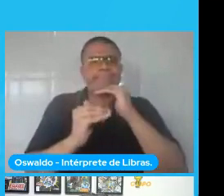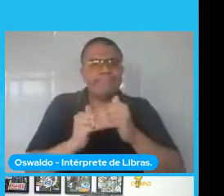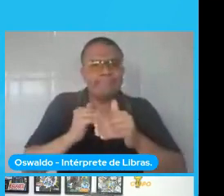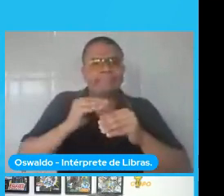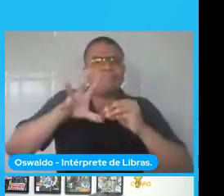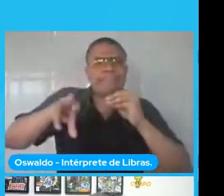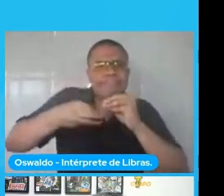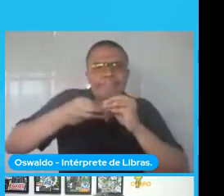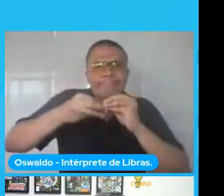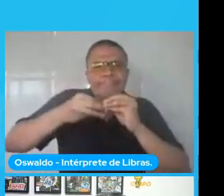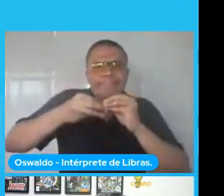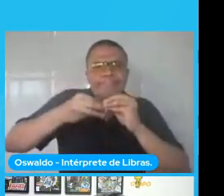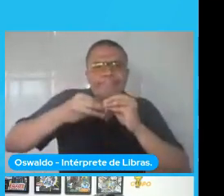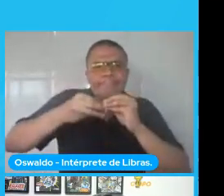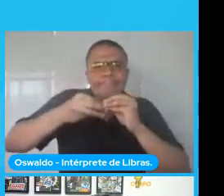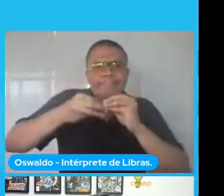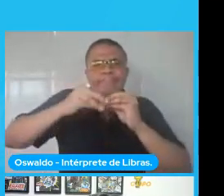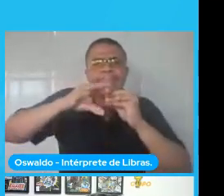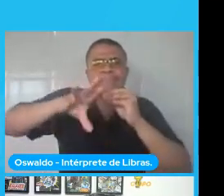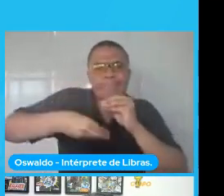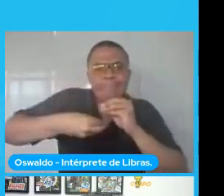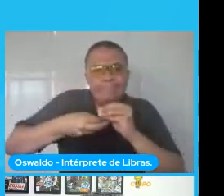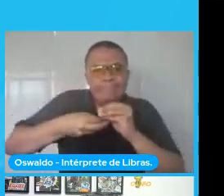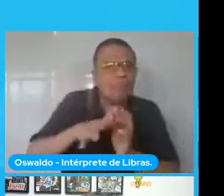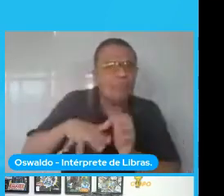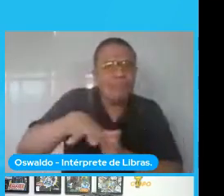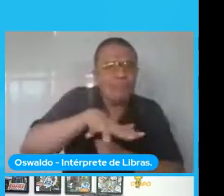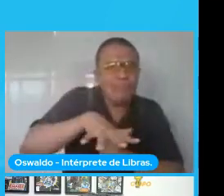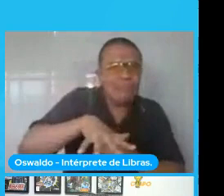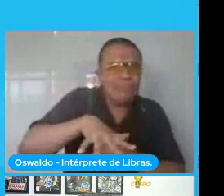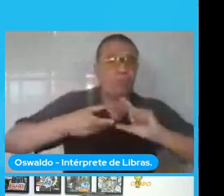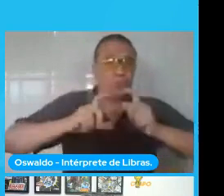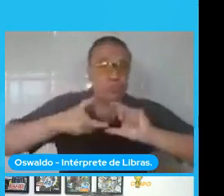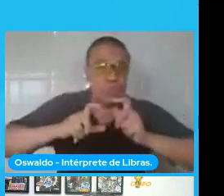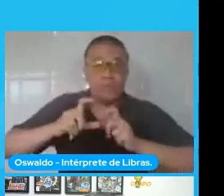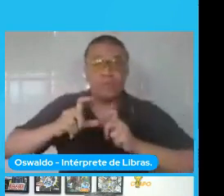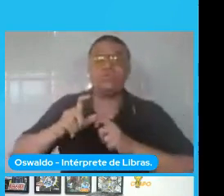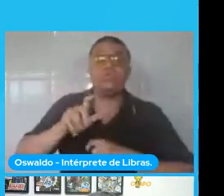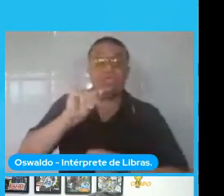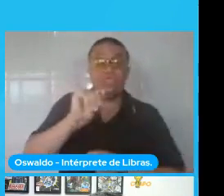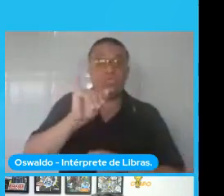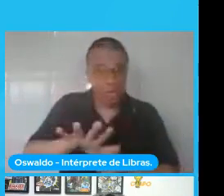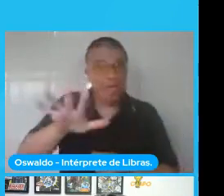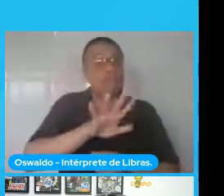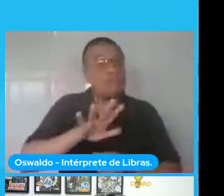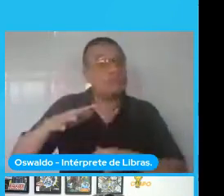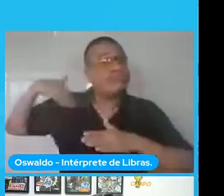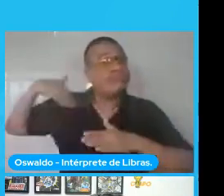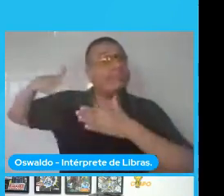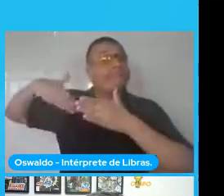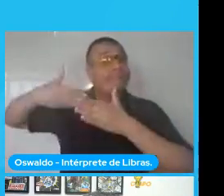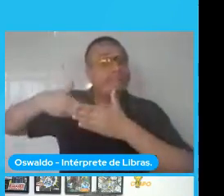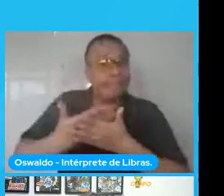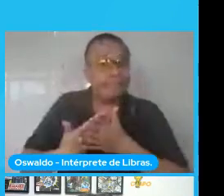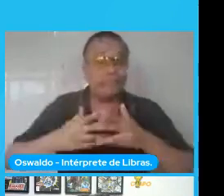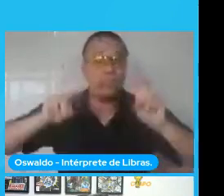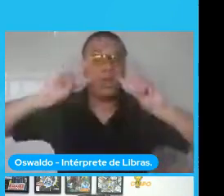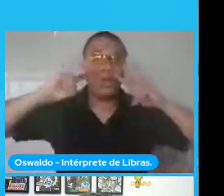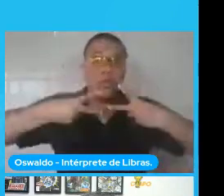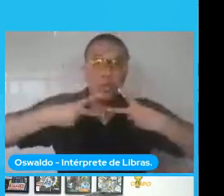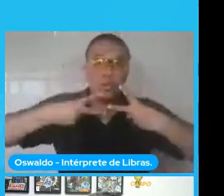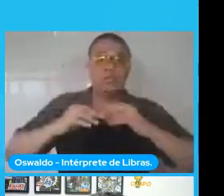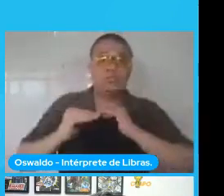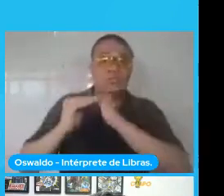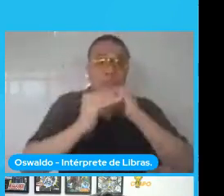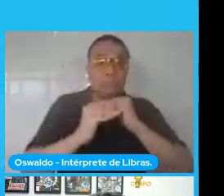outras áreas, que vem o processamento de imagem, que já vem de muitos anos atrás, a parte de reconhecimento de padrões, computação